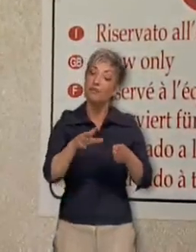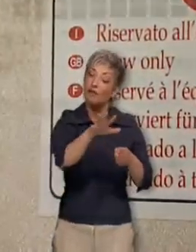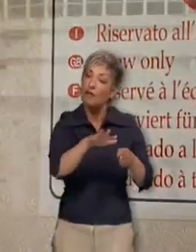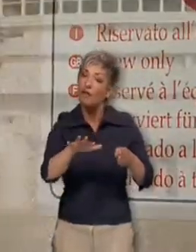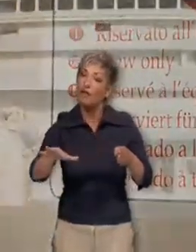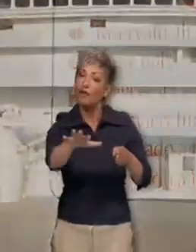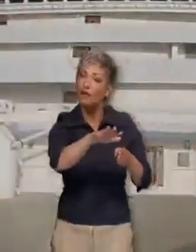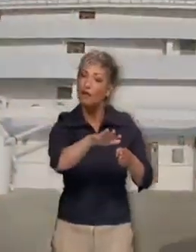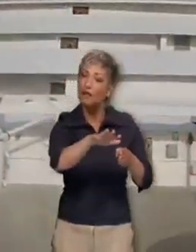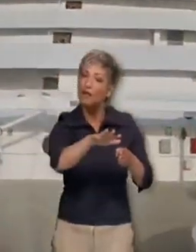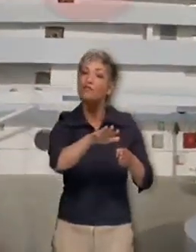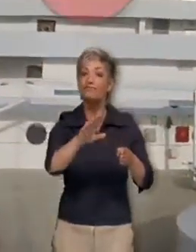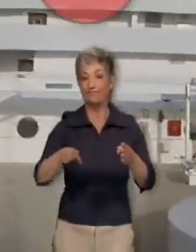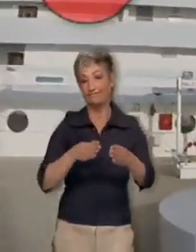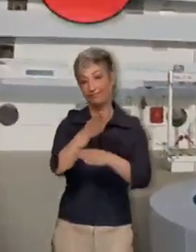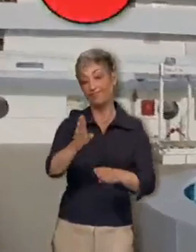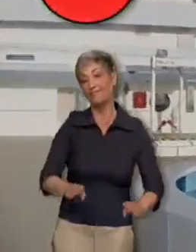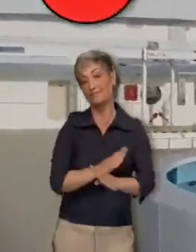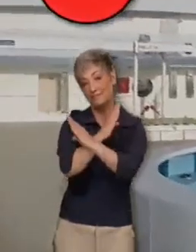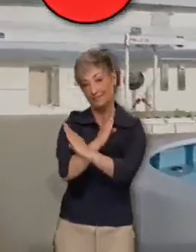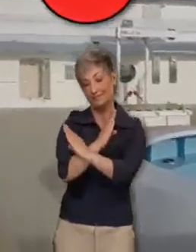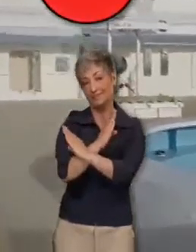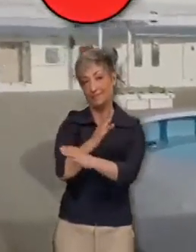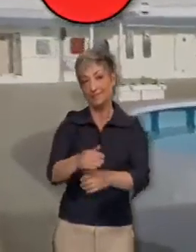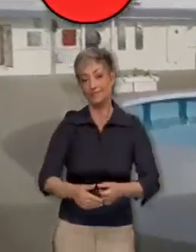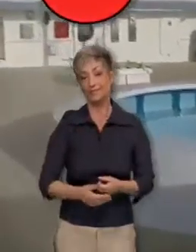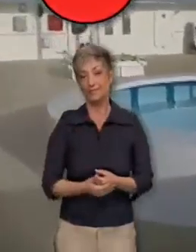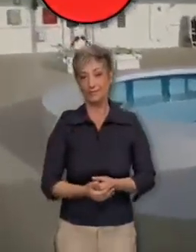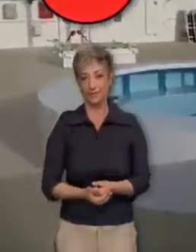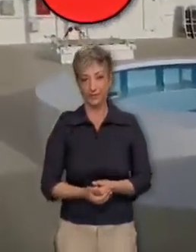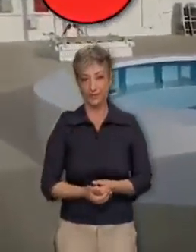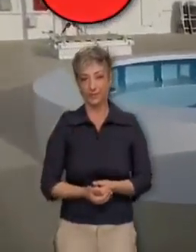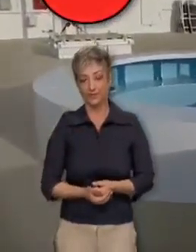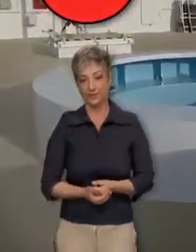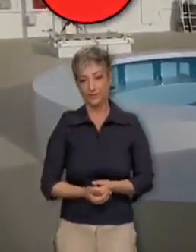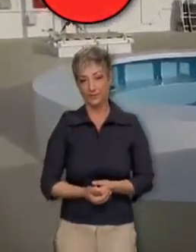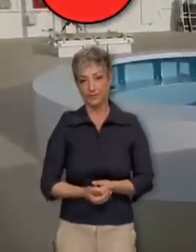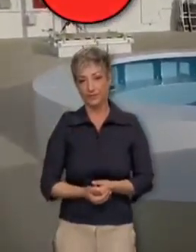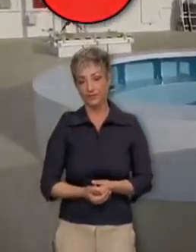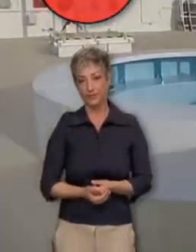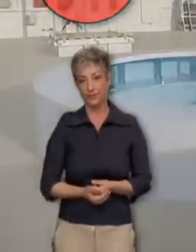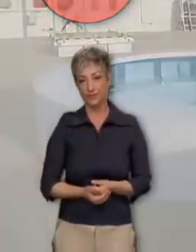Algumas áreas do navio estão restritas à tripulação. Pedimos que respeitem tais limites.